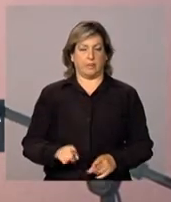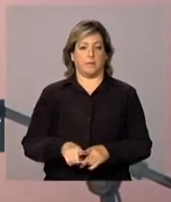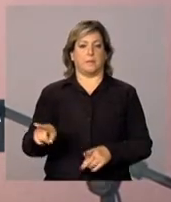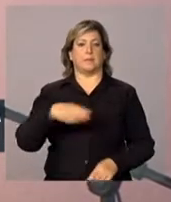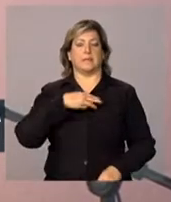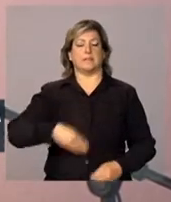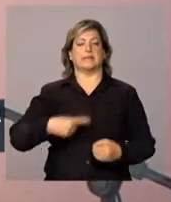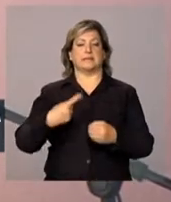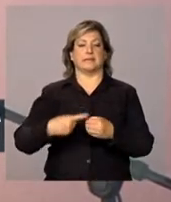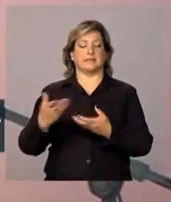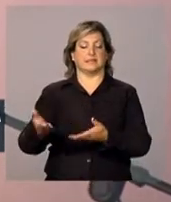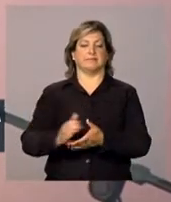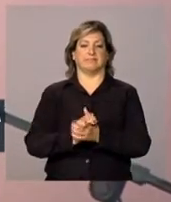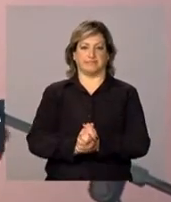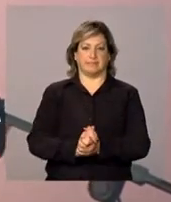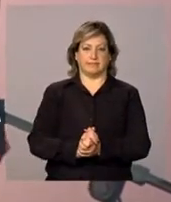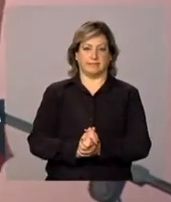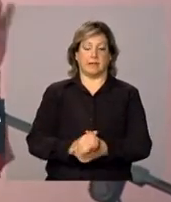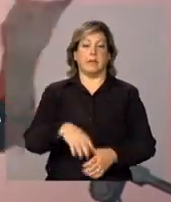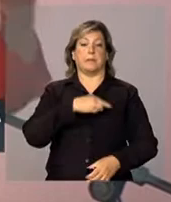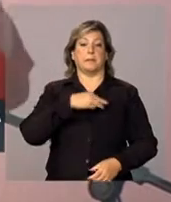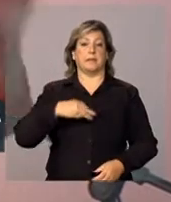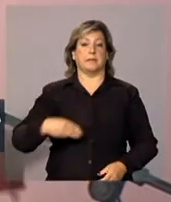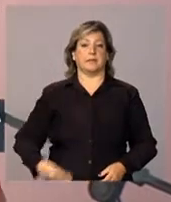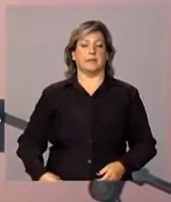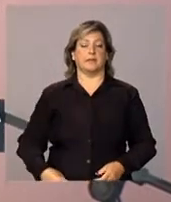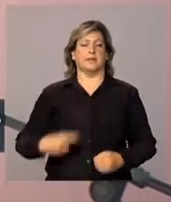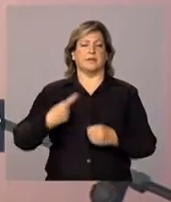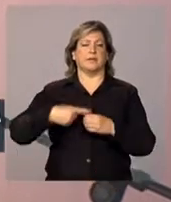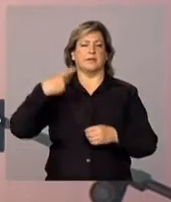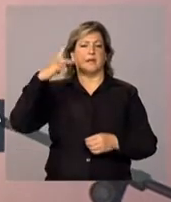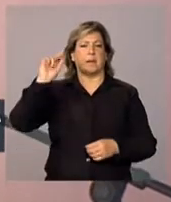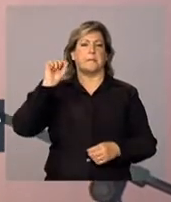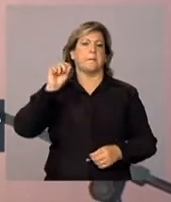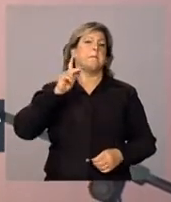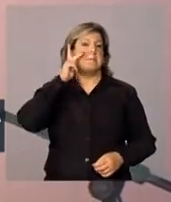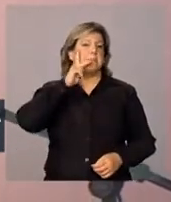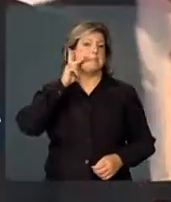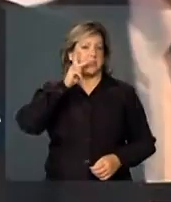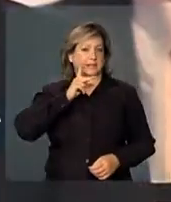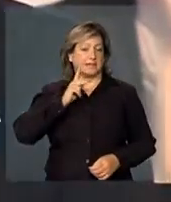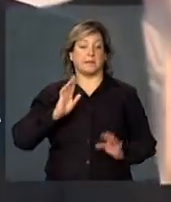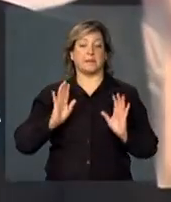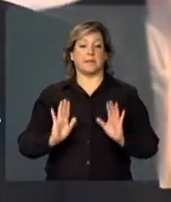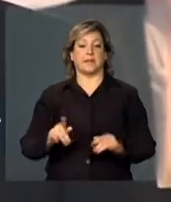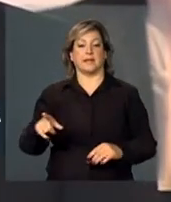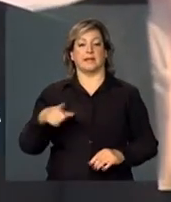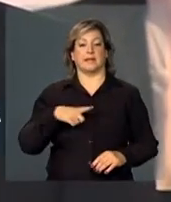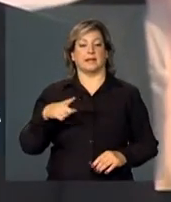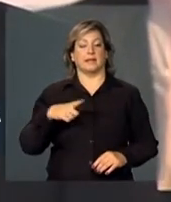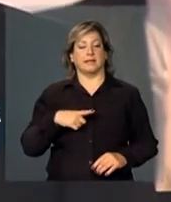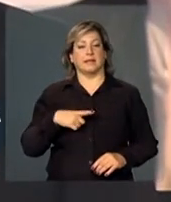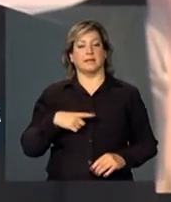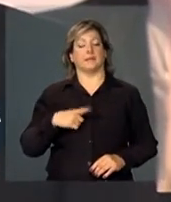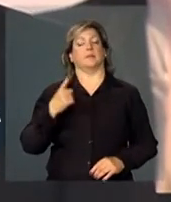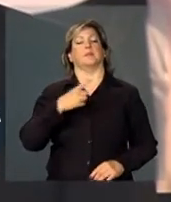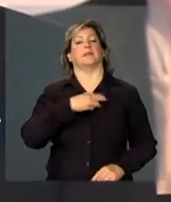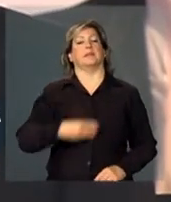ministro das cidades, o ministro lá da Paraíba, mas o ministro que tem